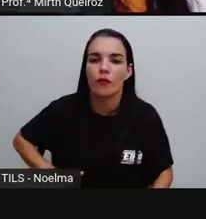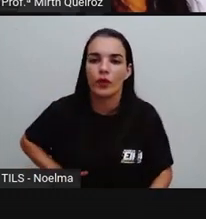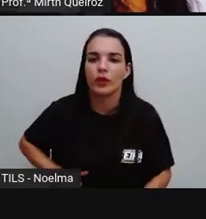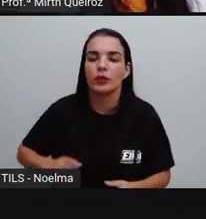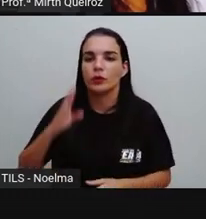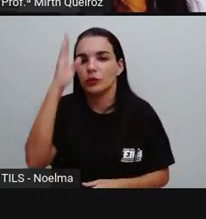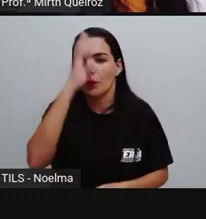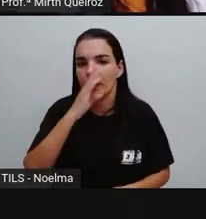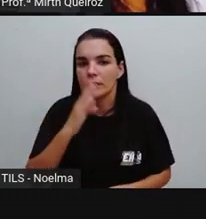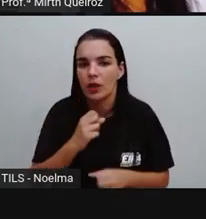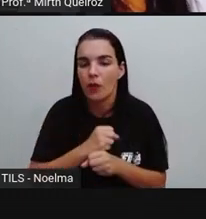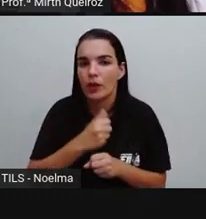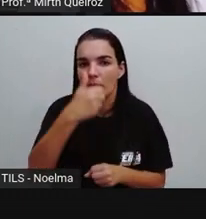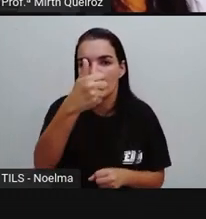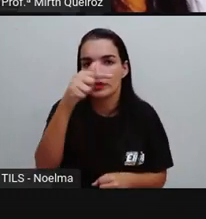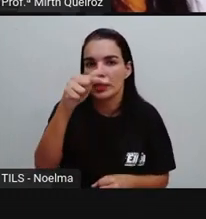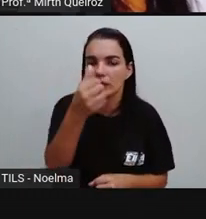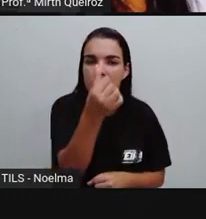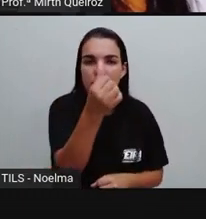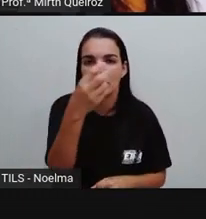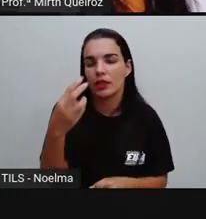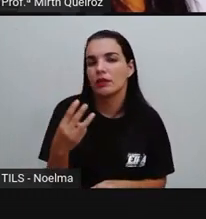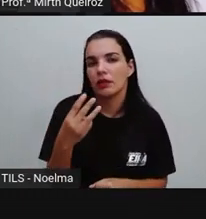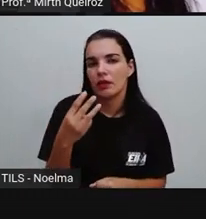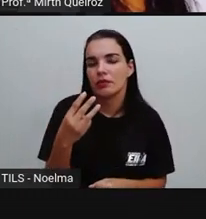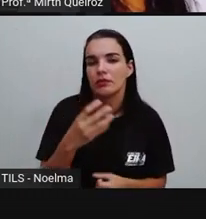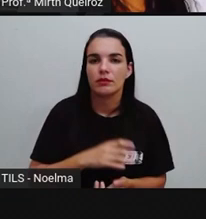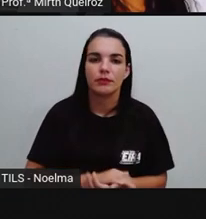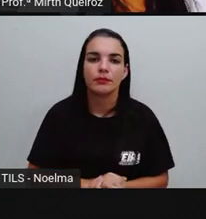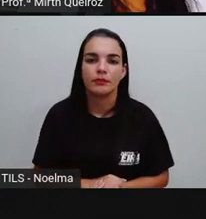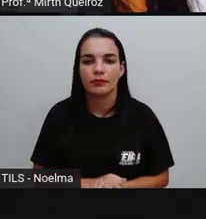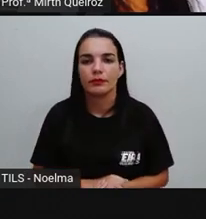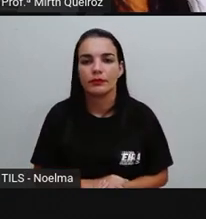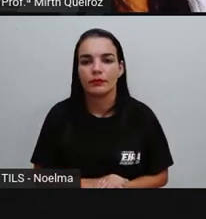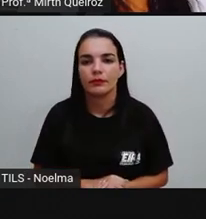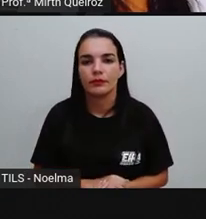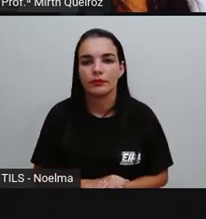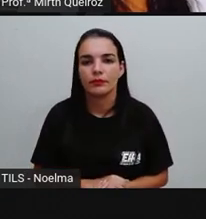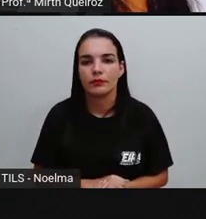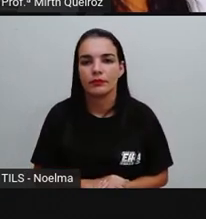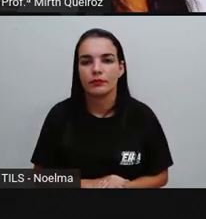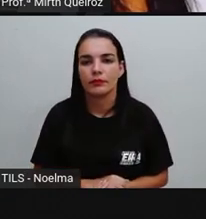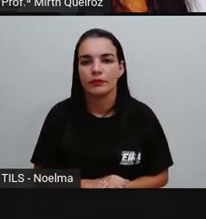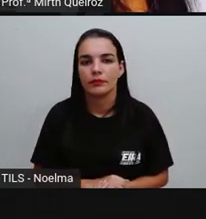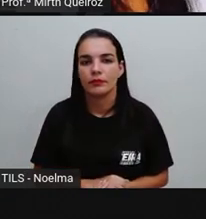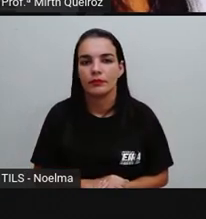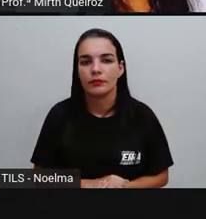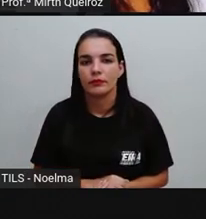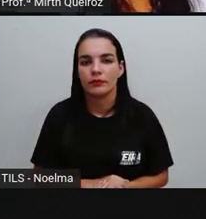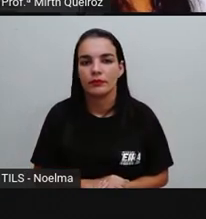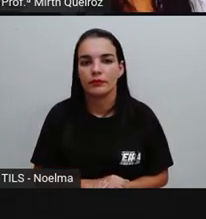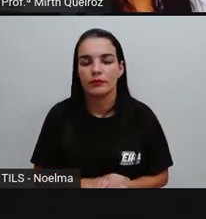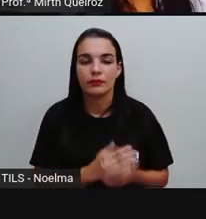de 1763, certo? E aí a gente tem que